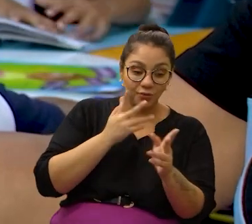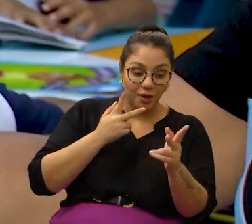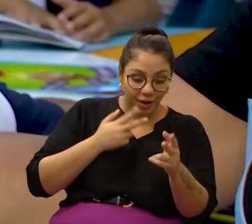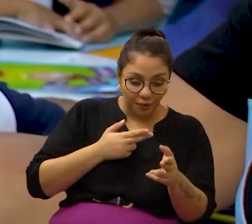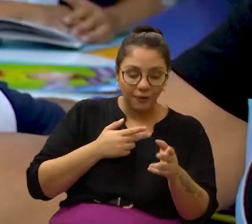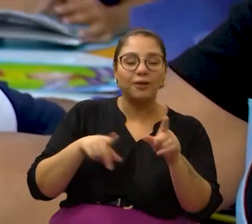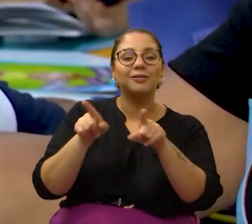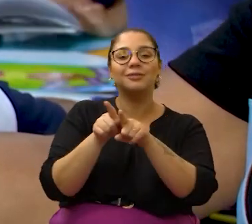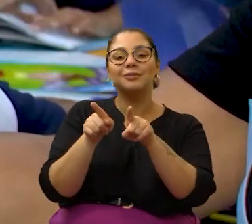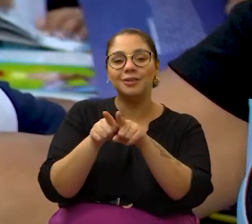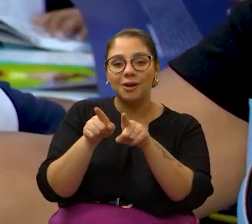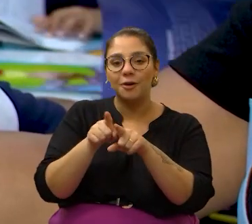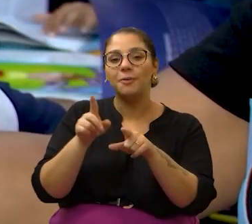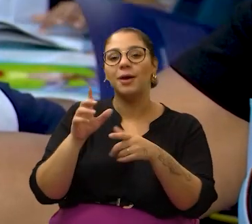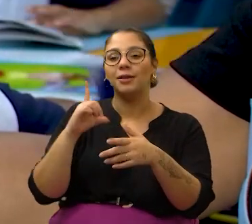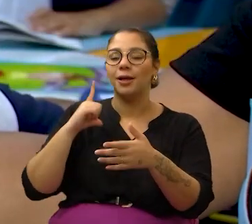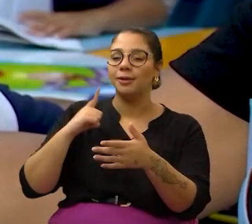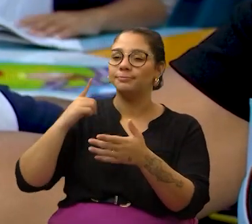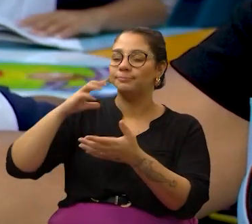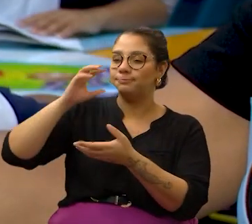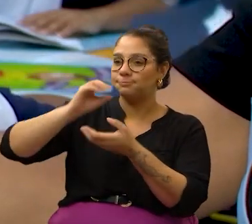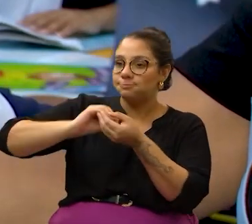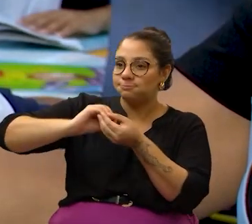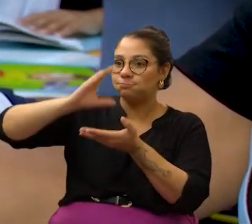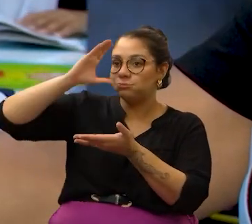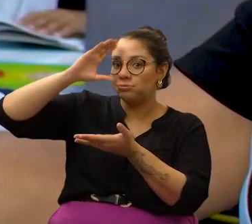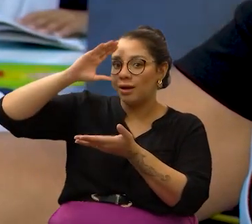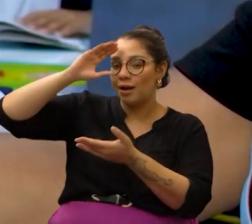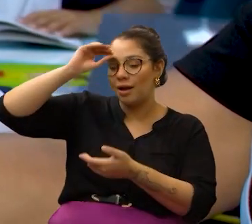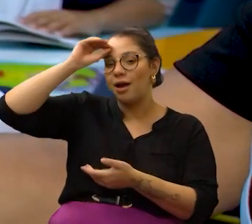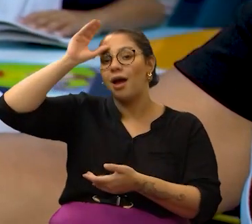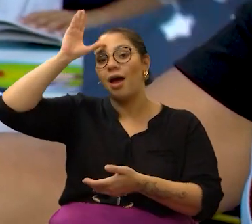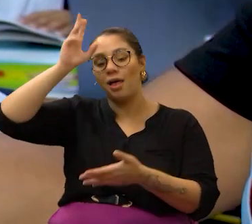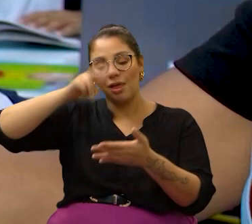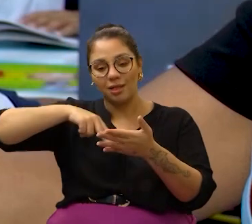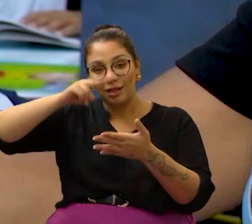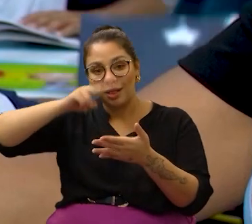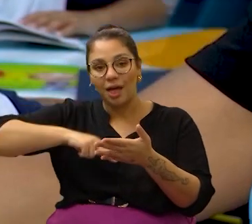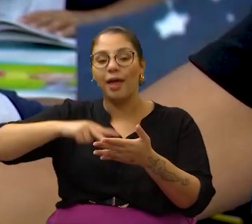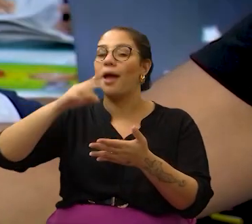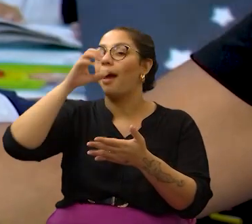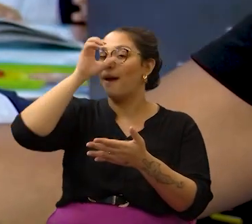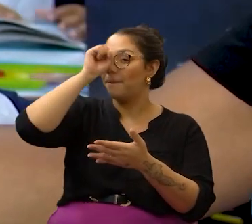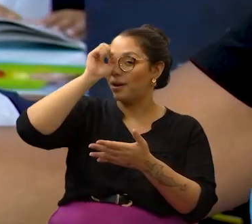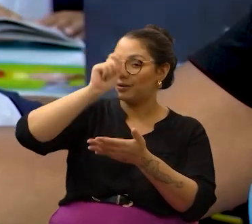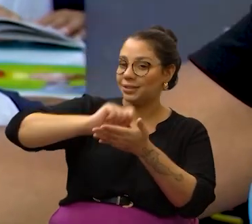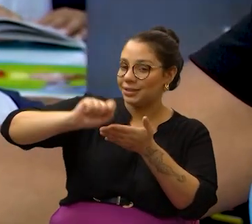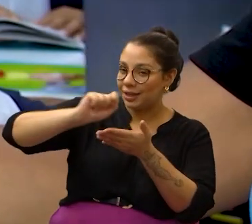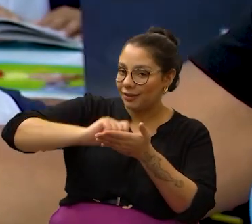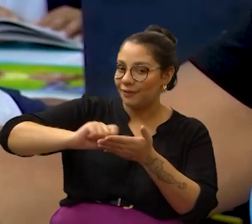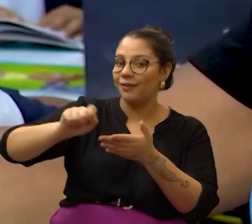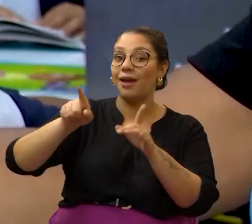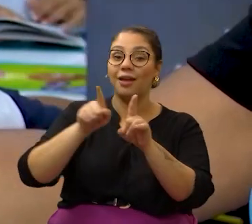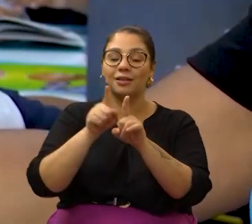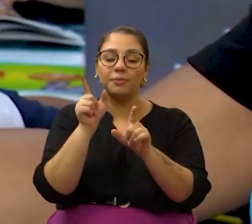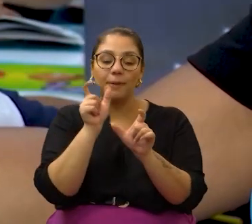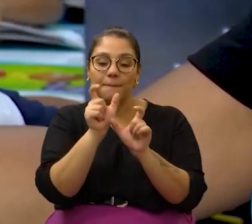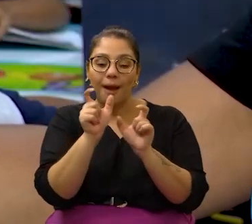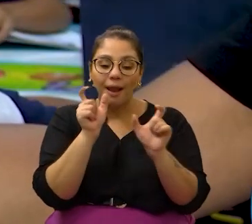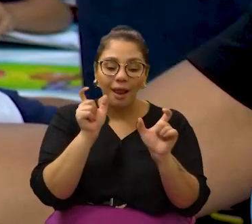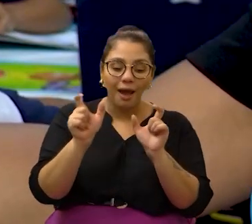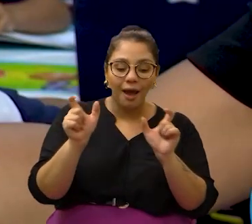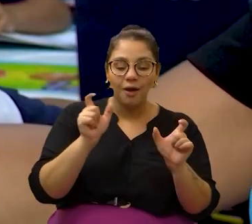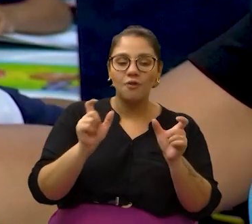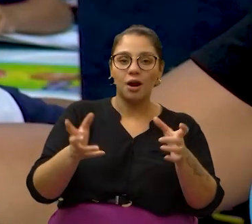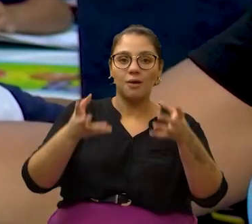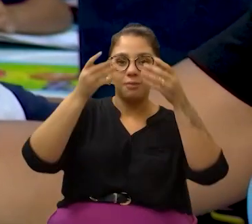Esse repertório também vai ajudar no processo de alfabetização, para que eles aprendam a ler, aprendam a escrever, aprendam o repertório de palavras